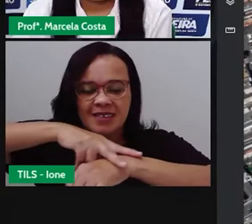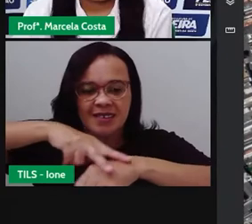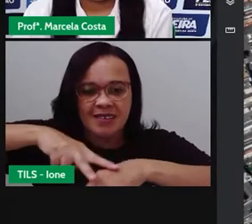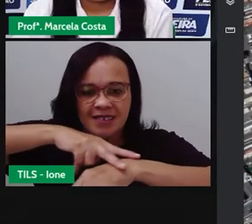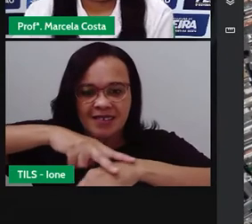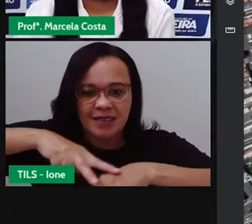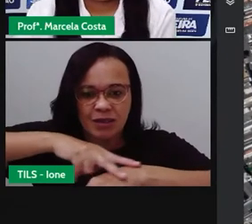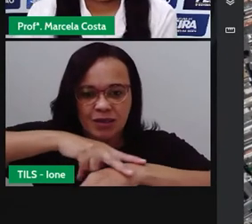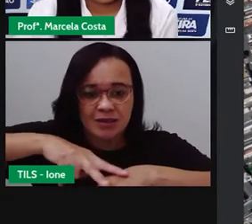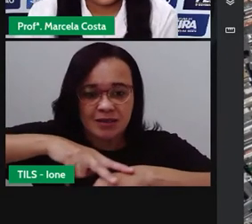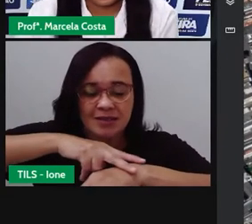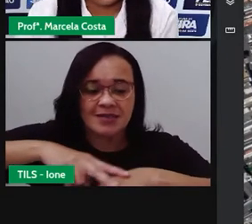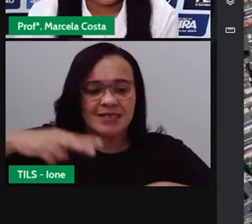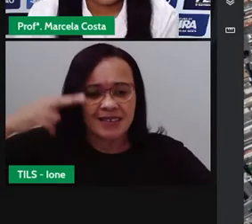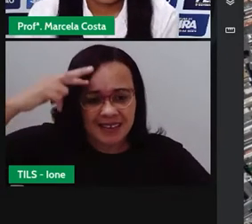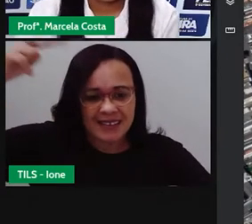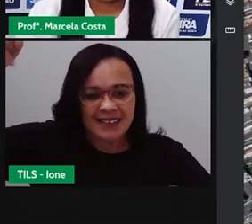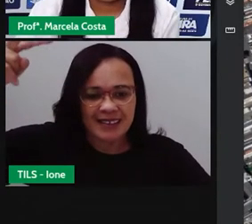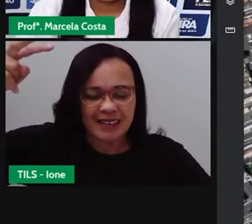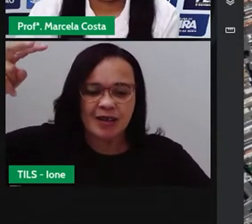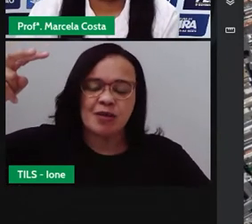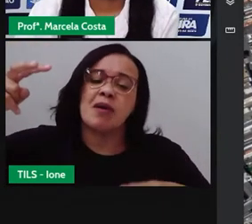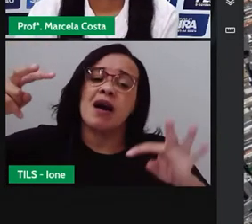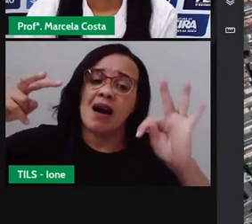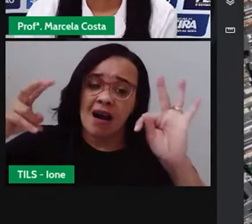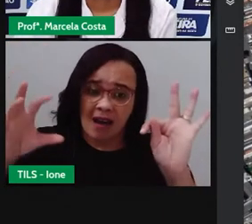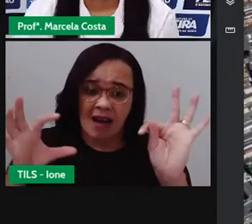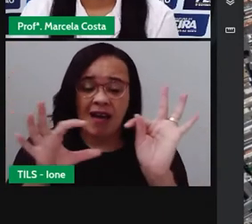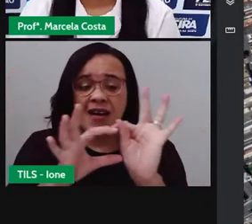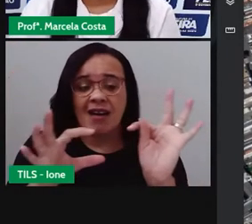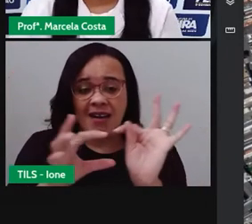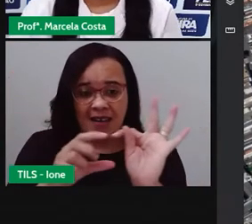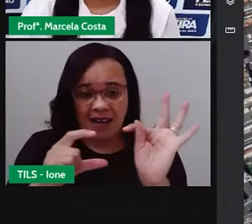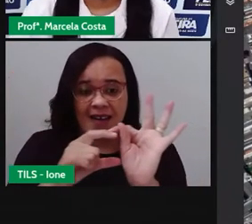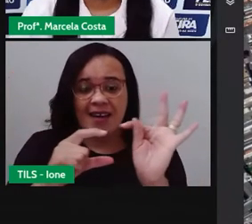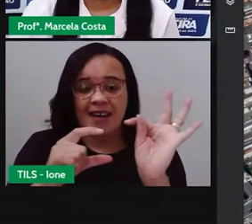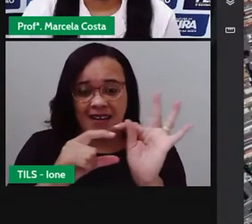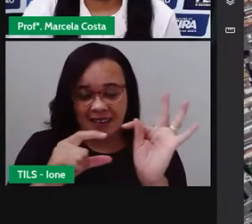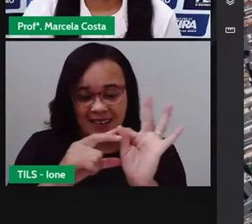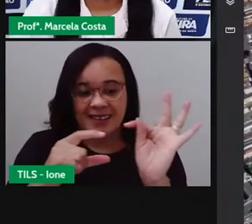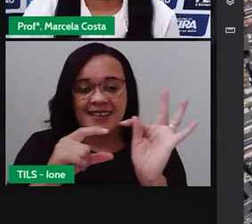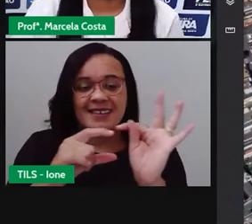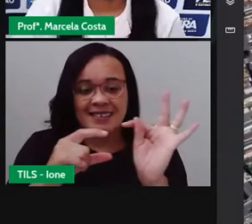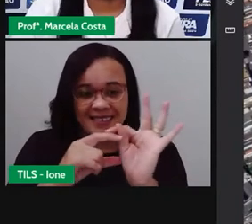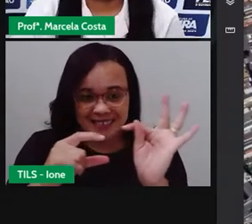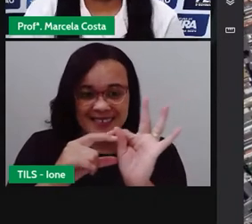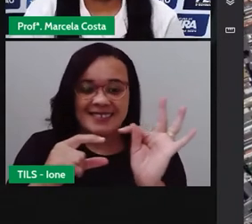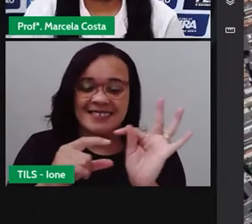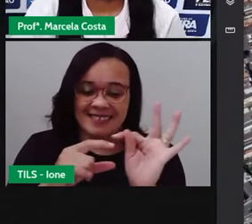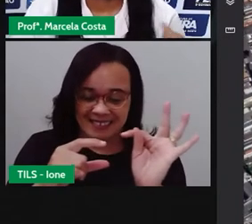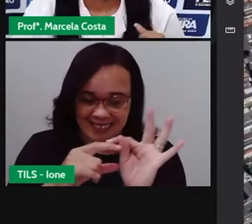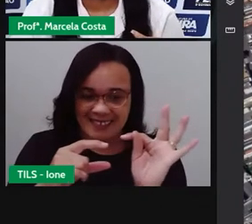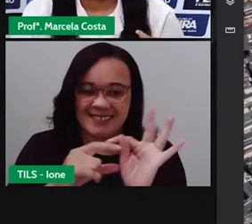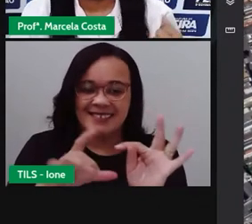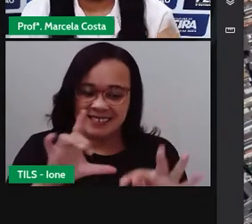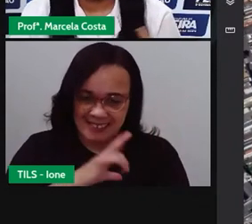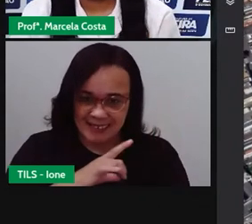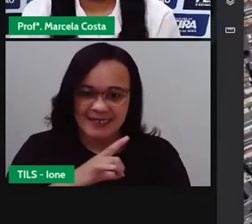transbordo central, que fica, né, do lado esquerdo, aqui da avenida, assim,